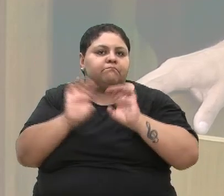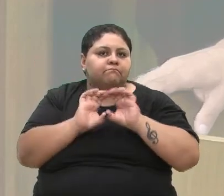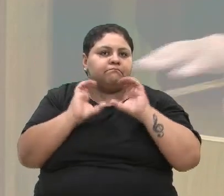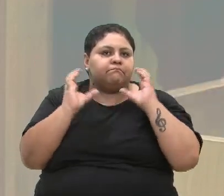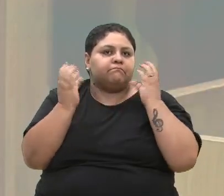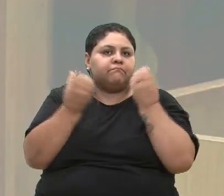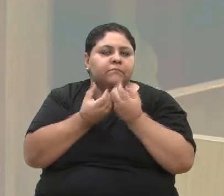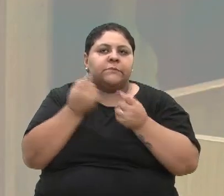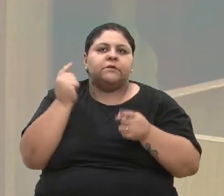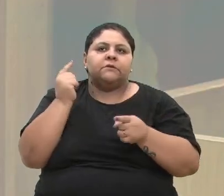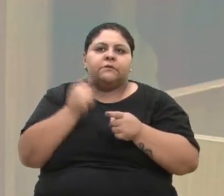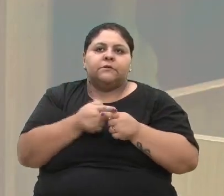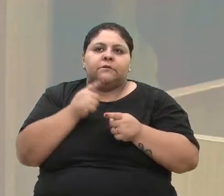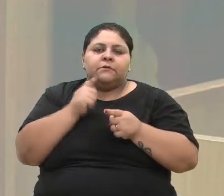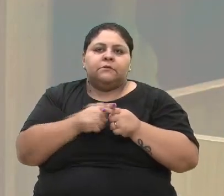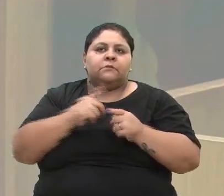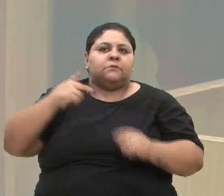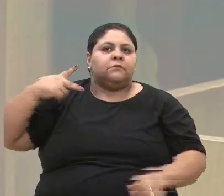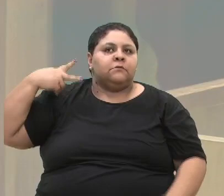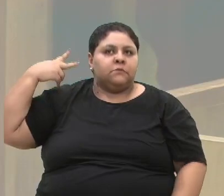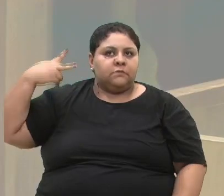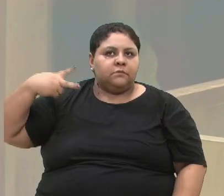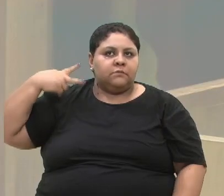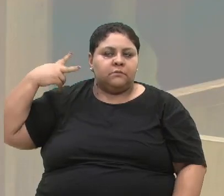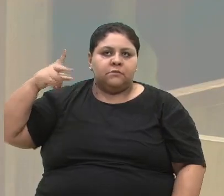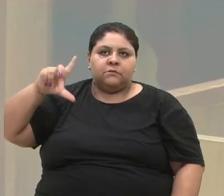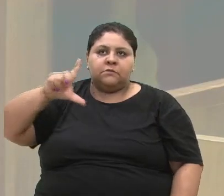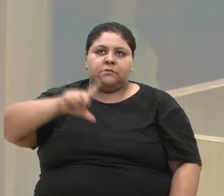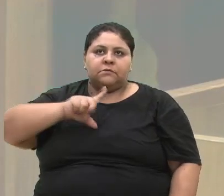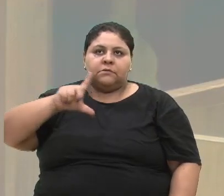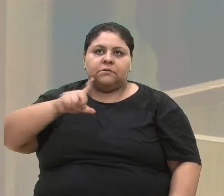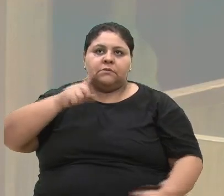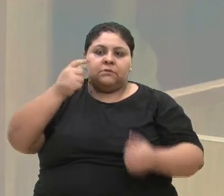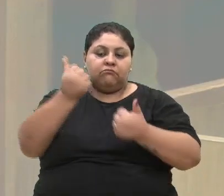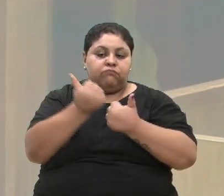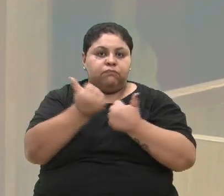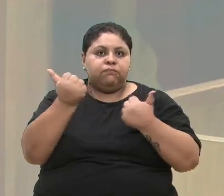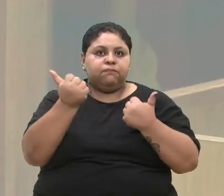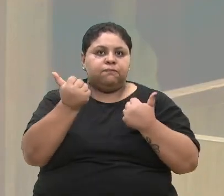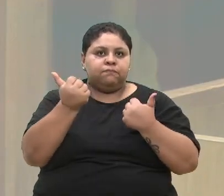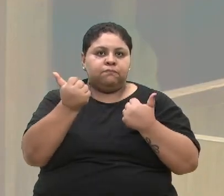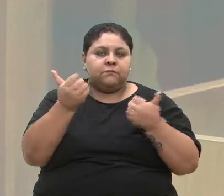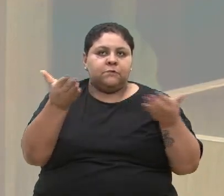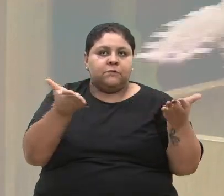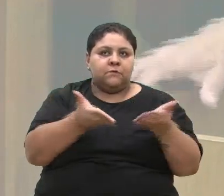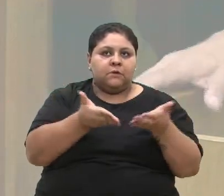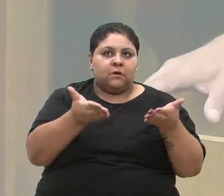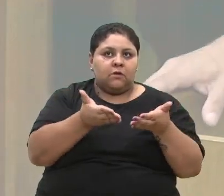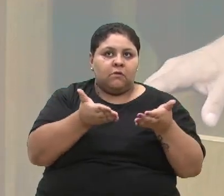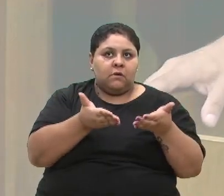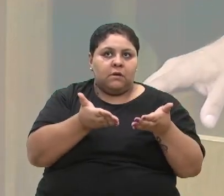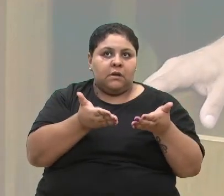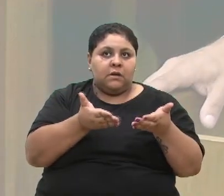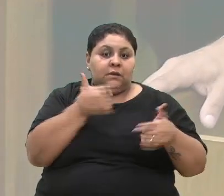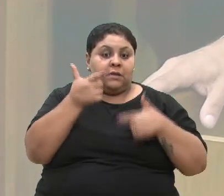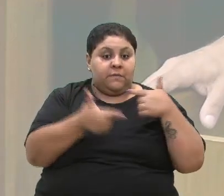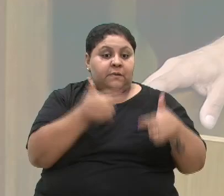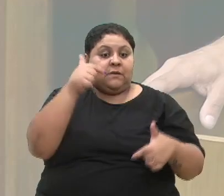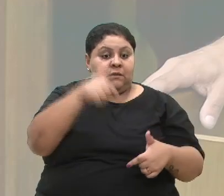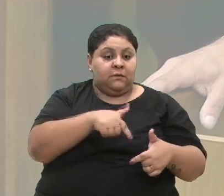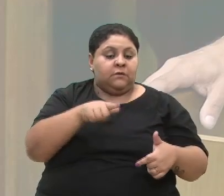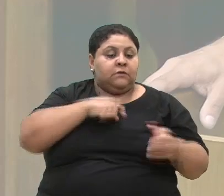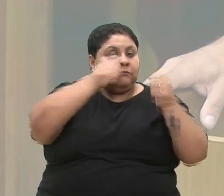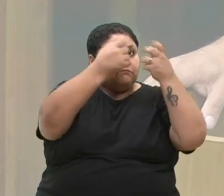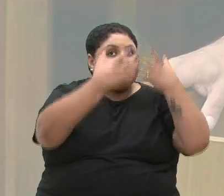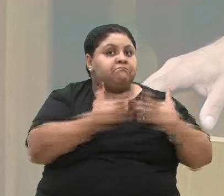o porquê de um vereador, de uma vereadora ter assessores. Agora, deste lado, temos que justificar o